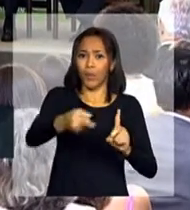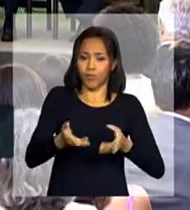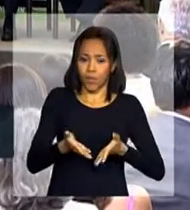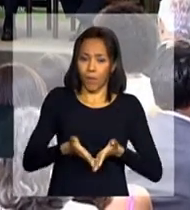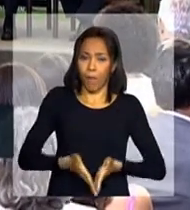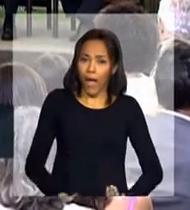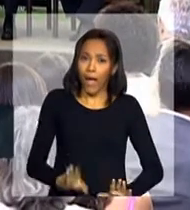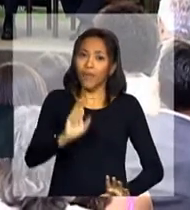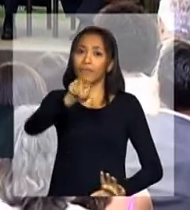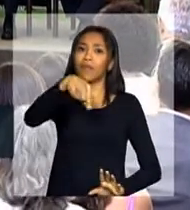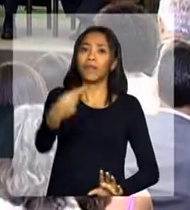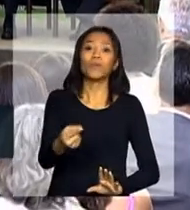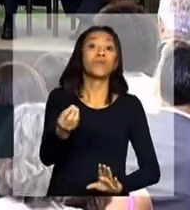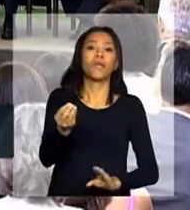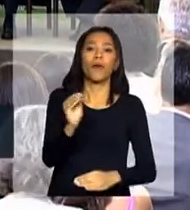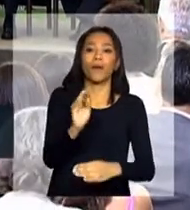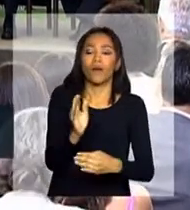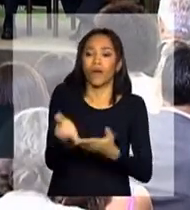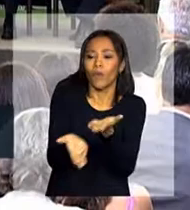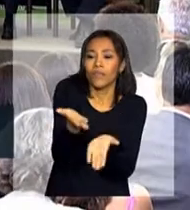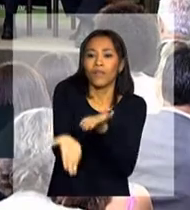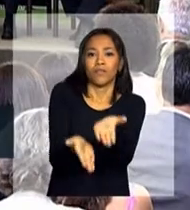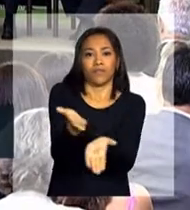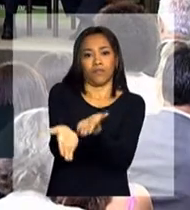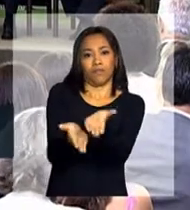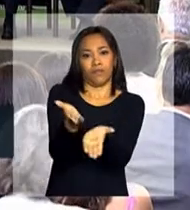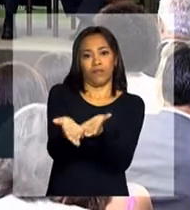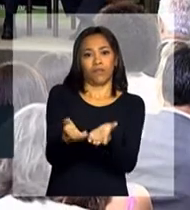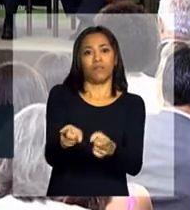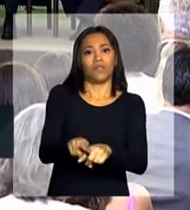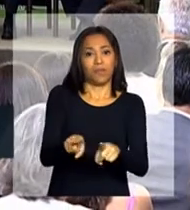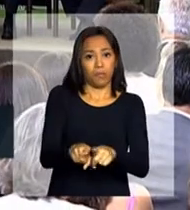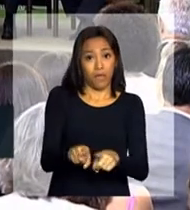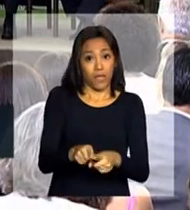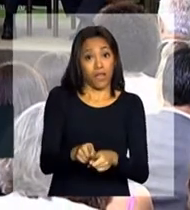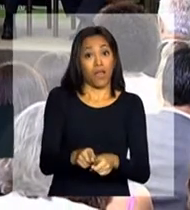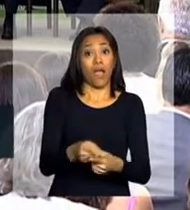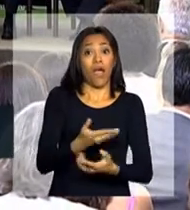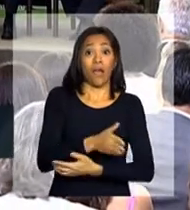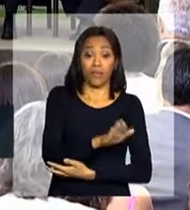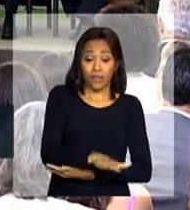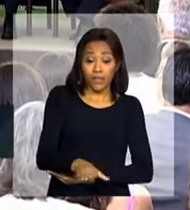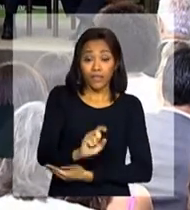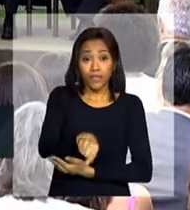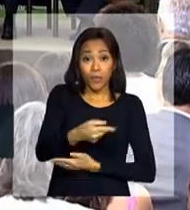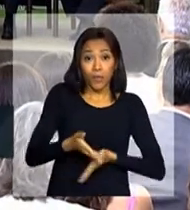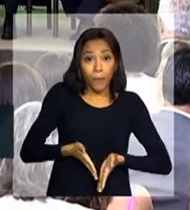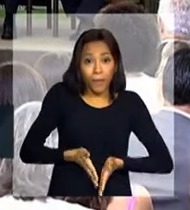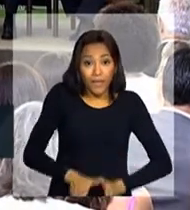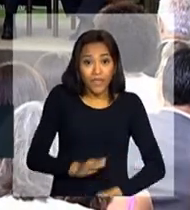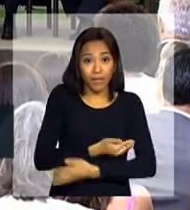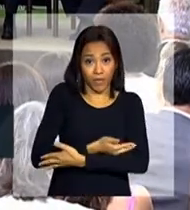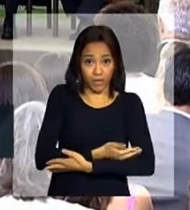e o atendimento também à criança logo após o nascimento.